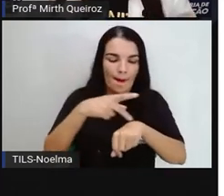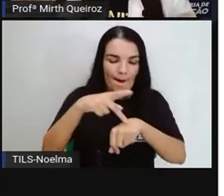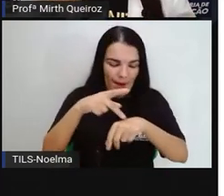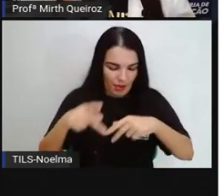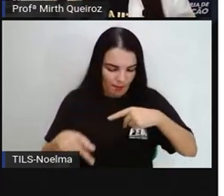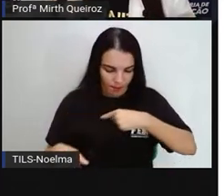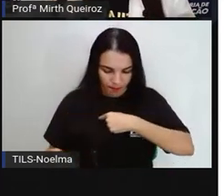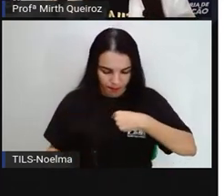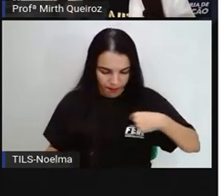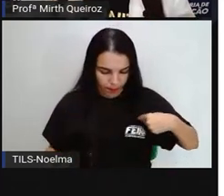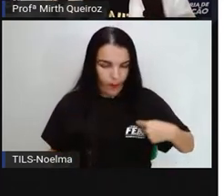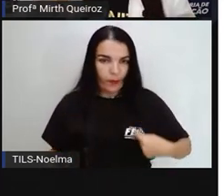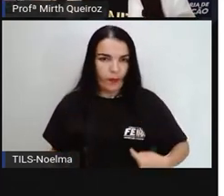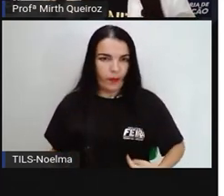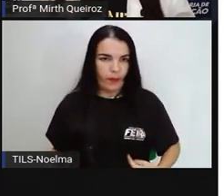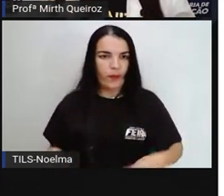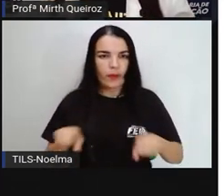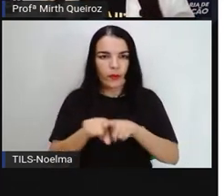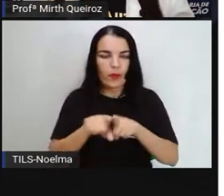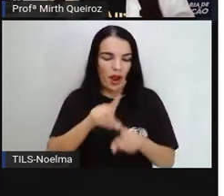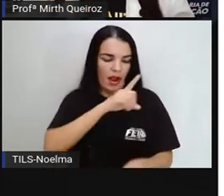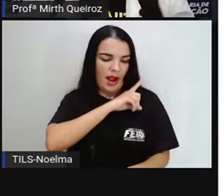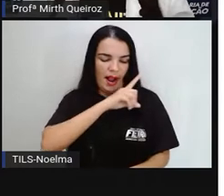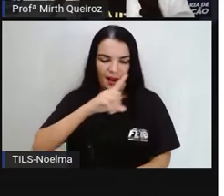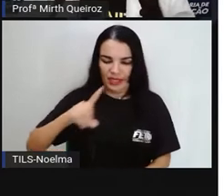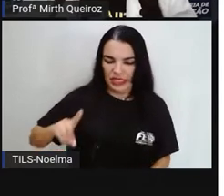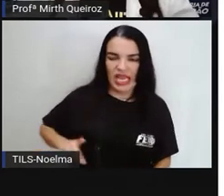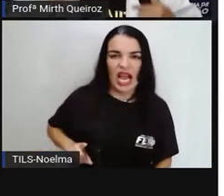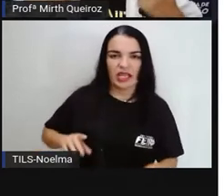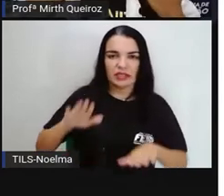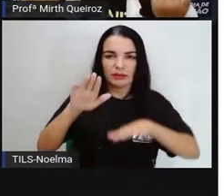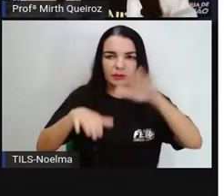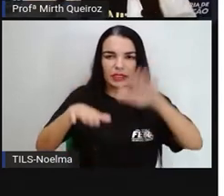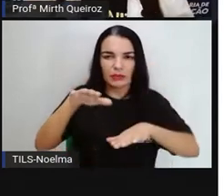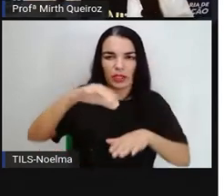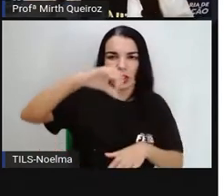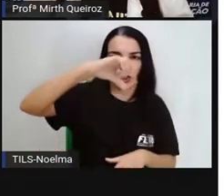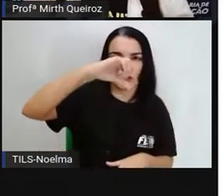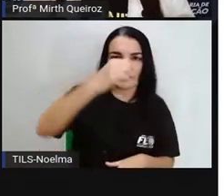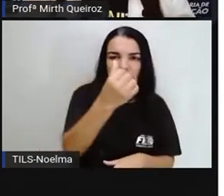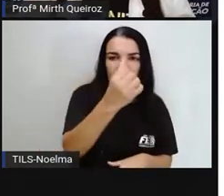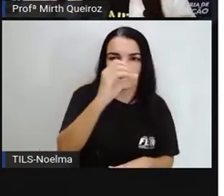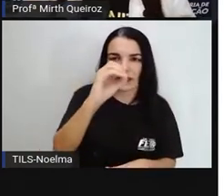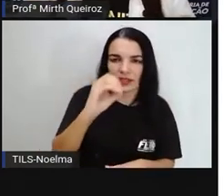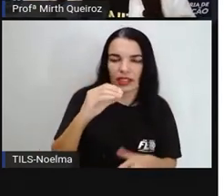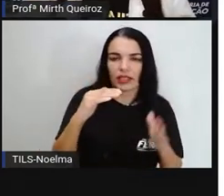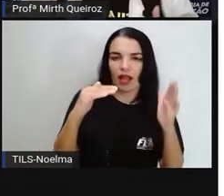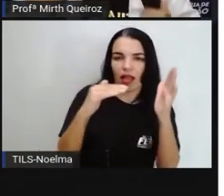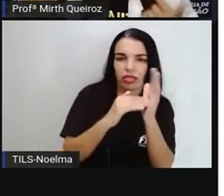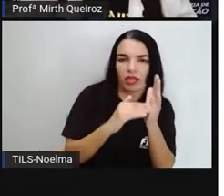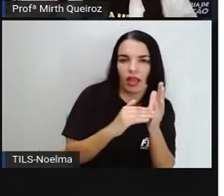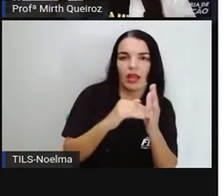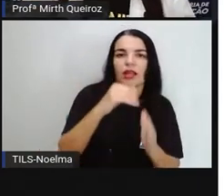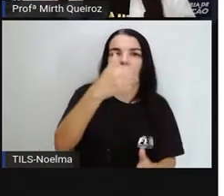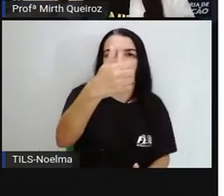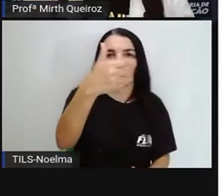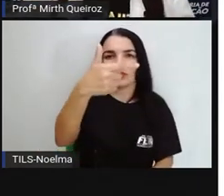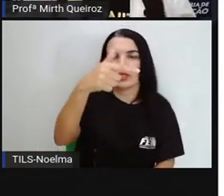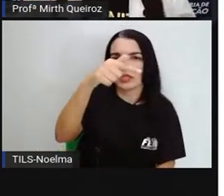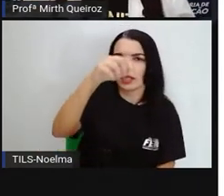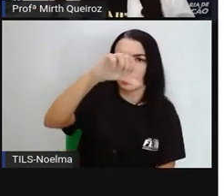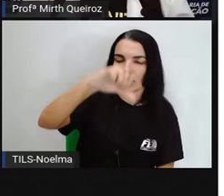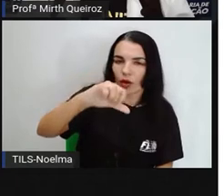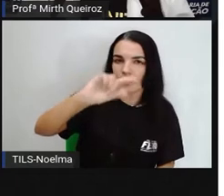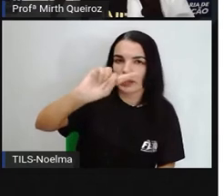Song de 960 a 1279, depois de Cristo. Esse DC significa depois de Cristo.